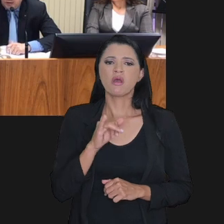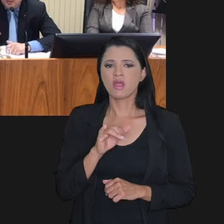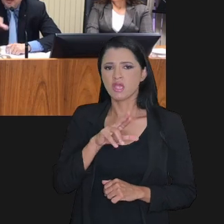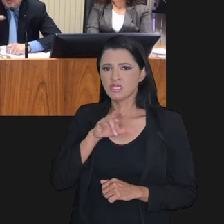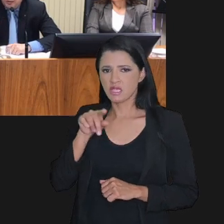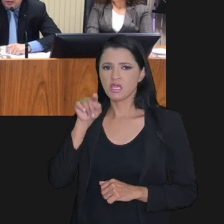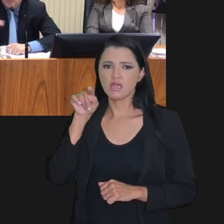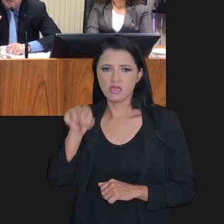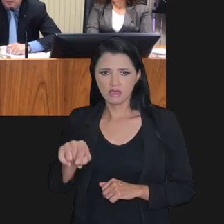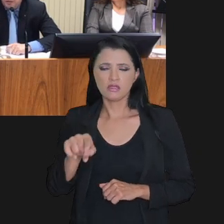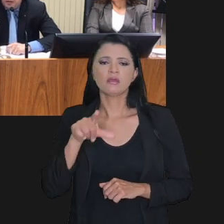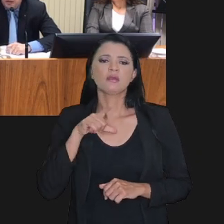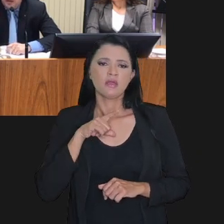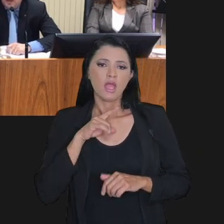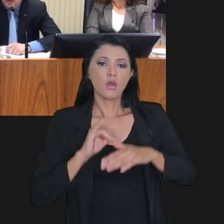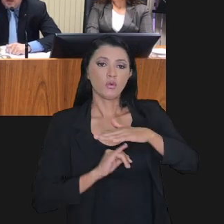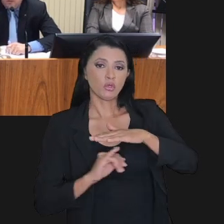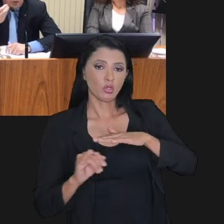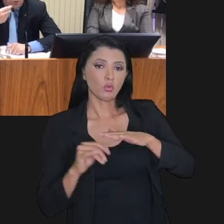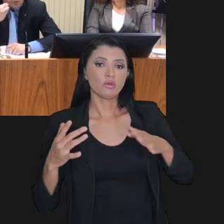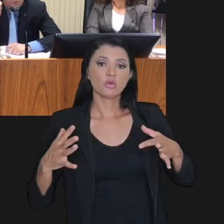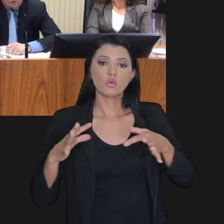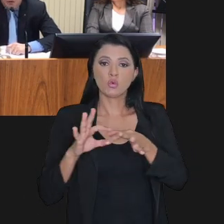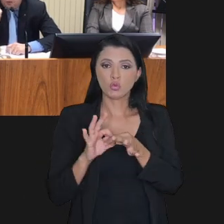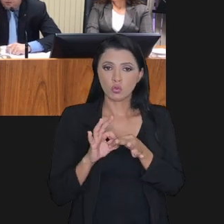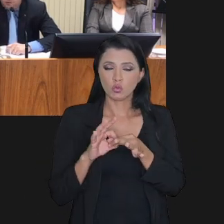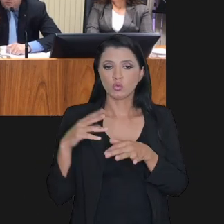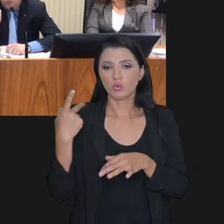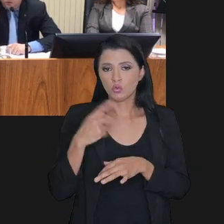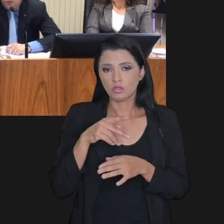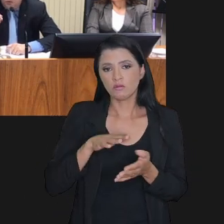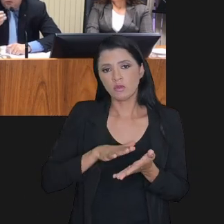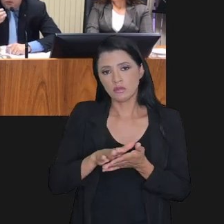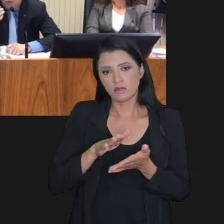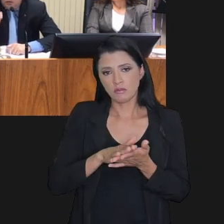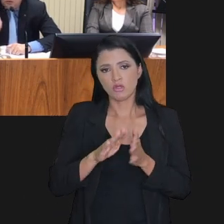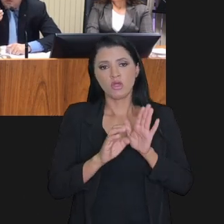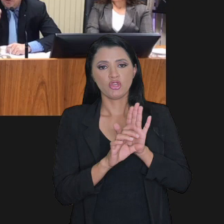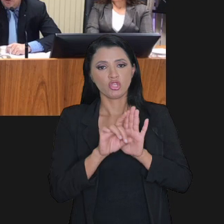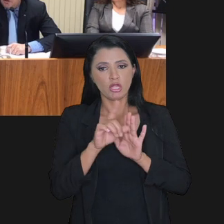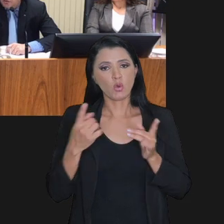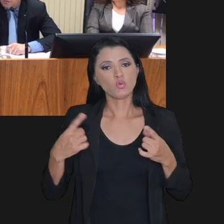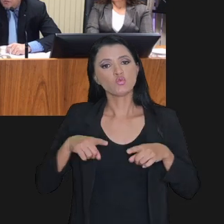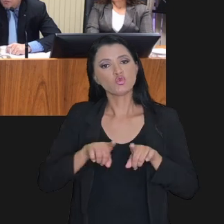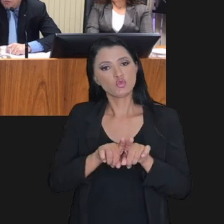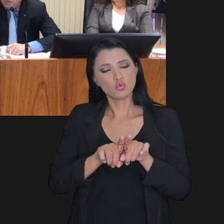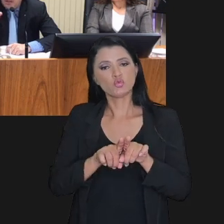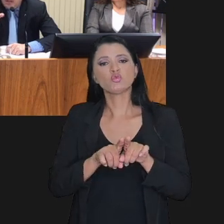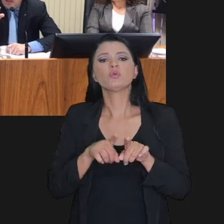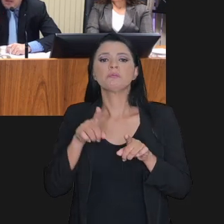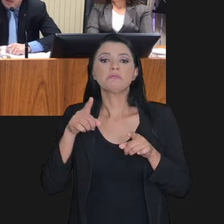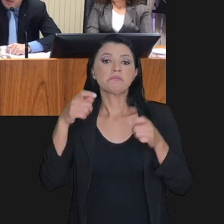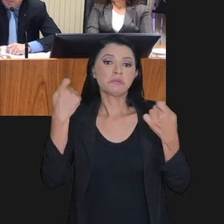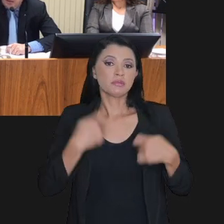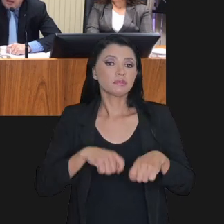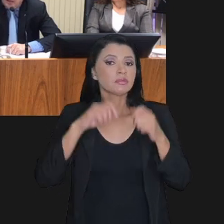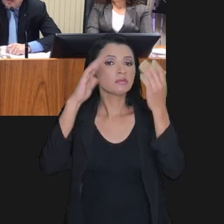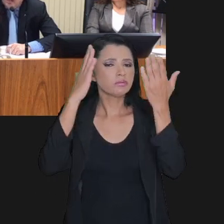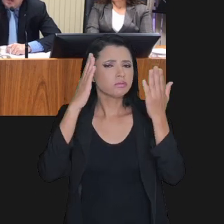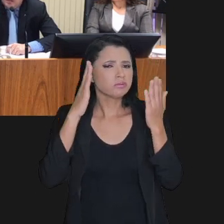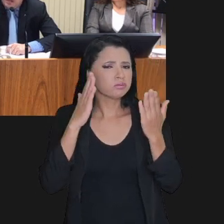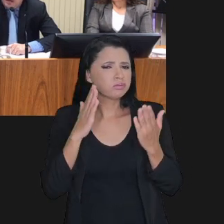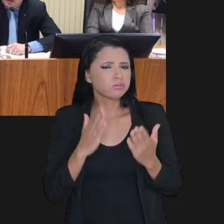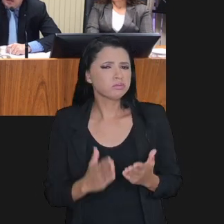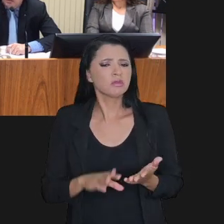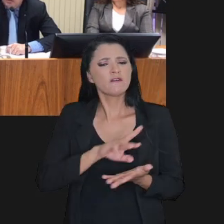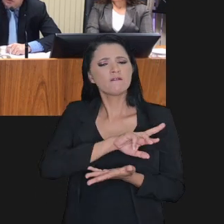conversa entre a Receita, a PGFN, é um instituto que é conjunto, o lançamento digital é conjunto, e há que